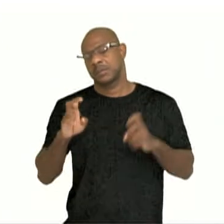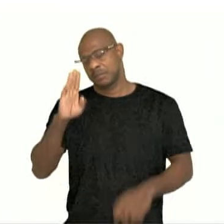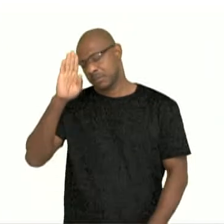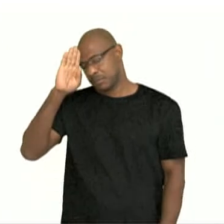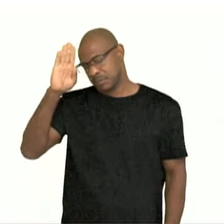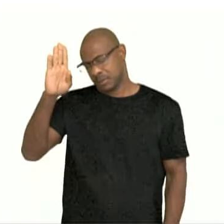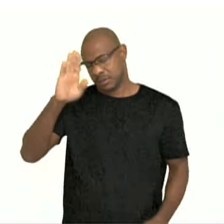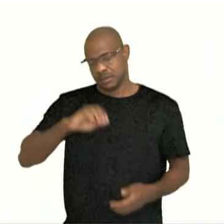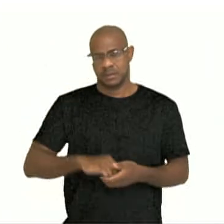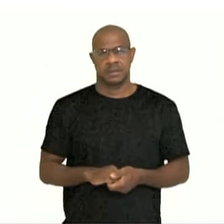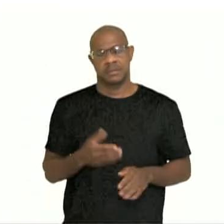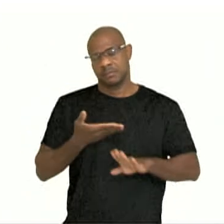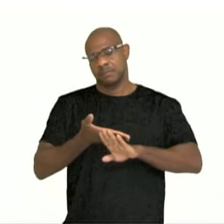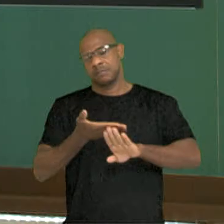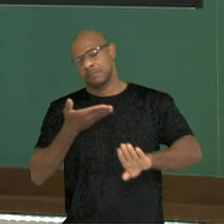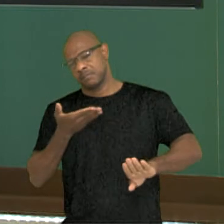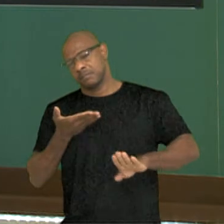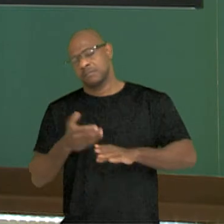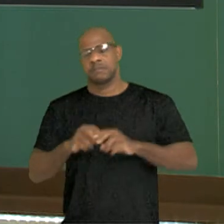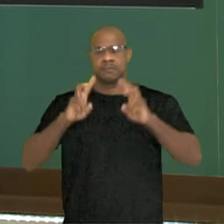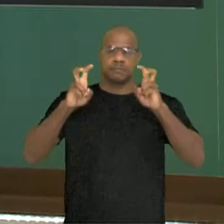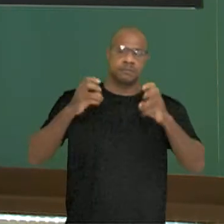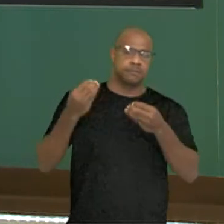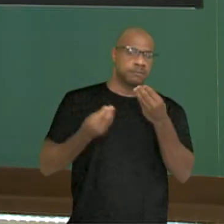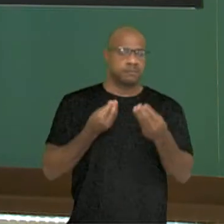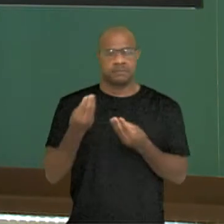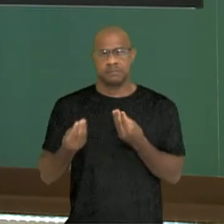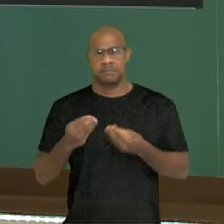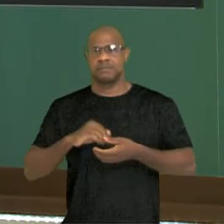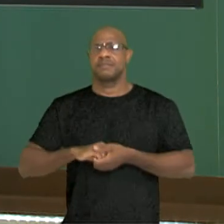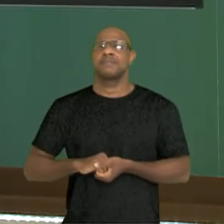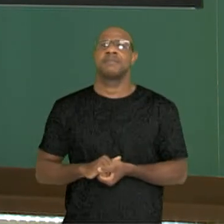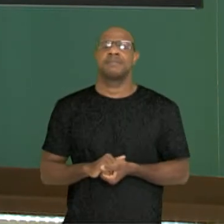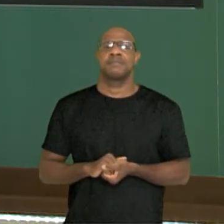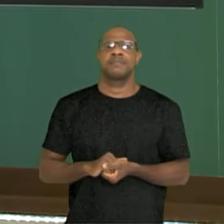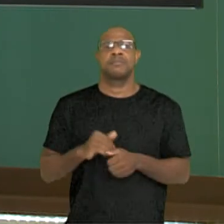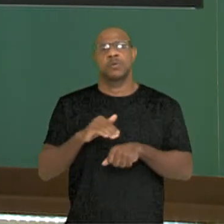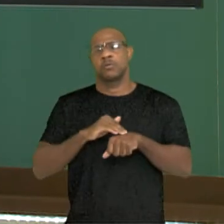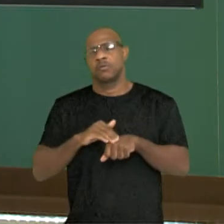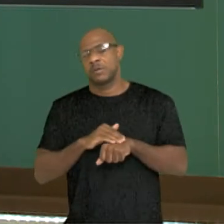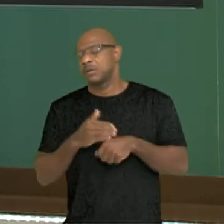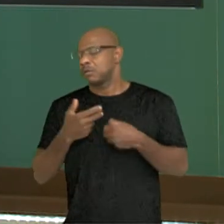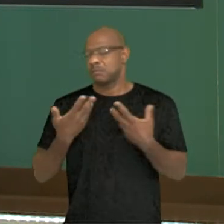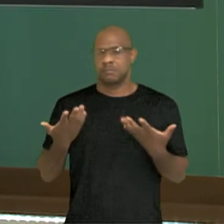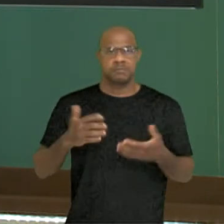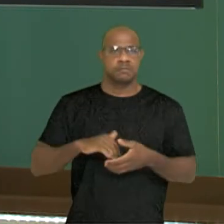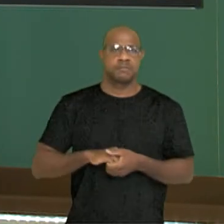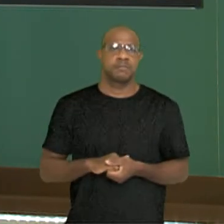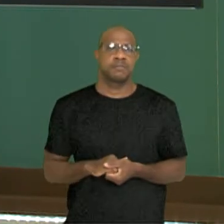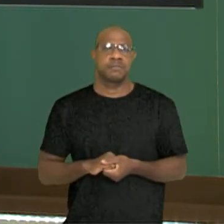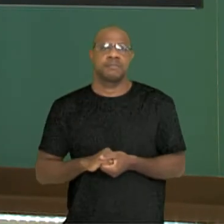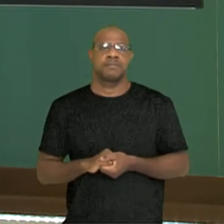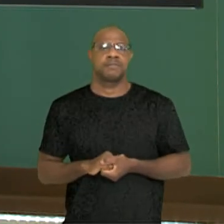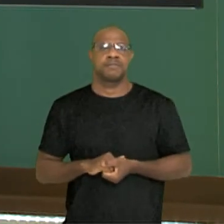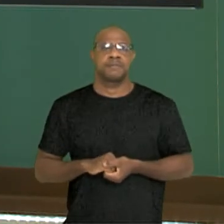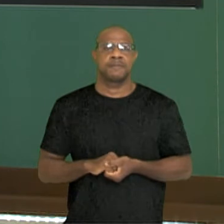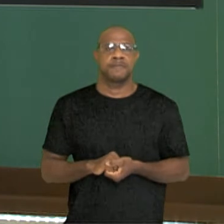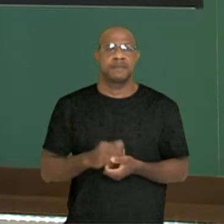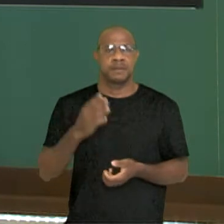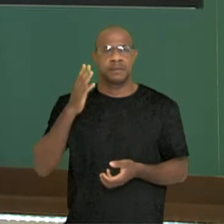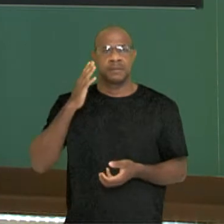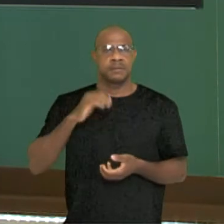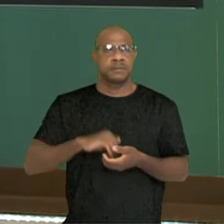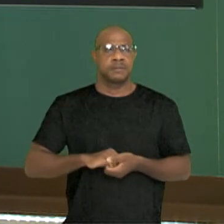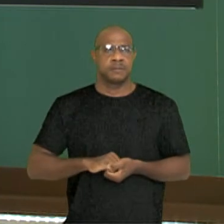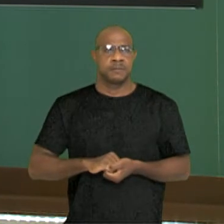Se distanciar do assunto principal, de uma conversação, de um assunto. Romper hielo significa